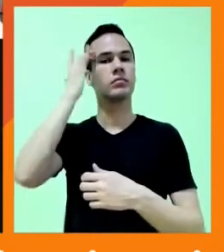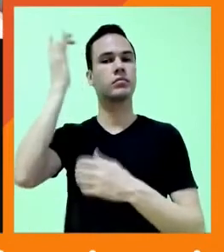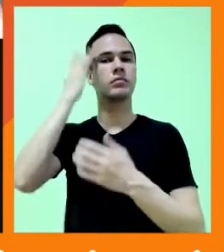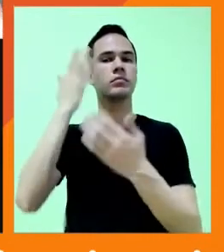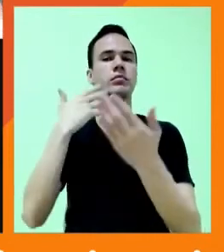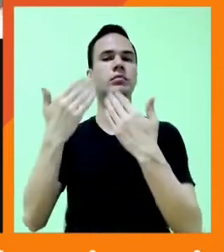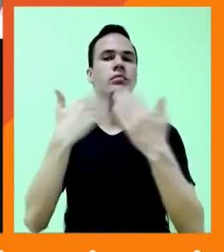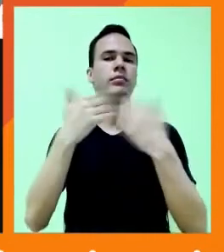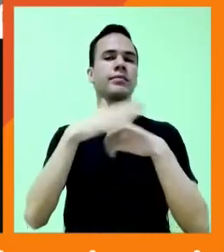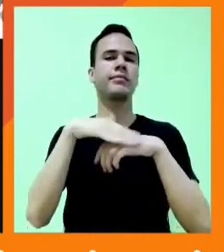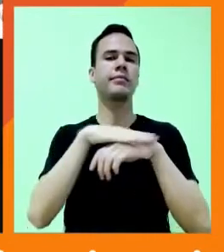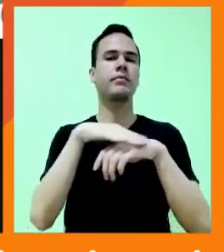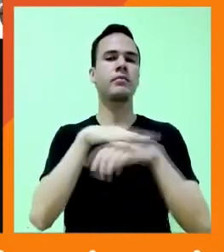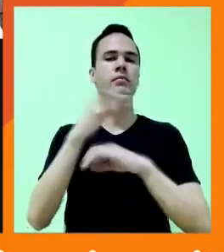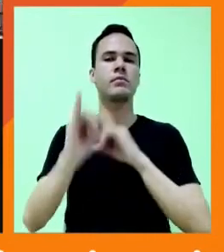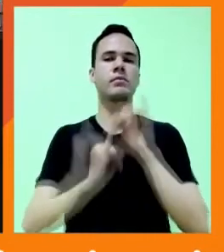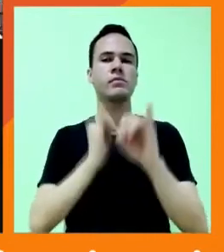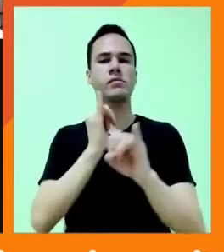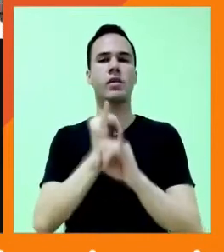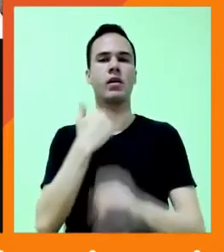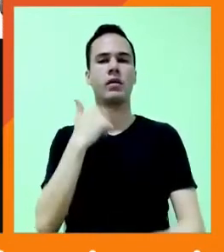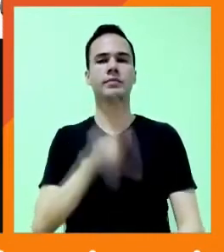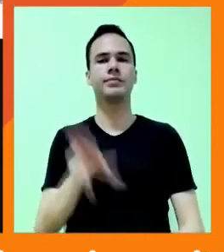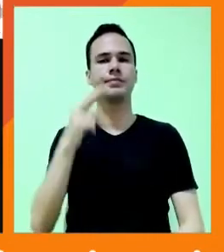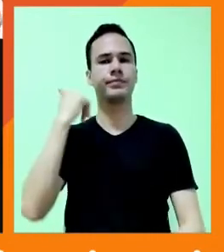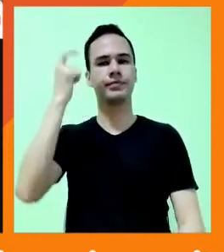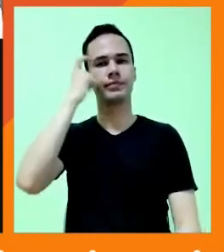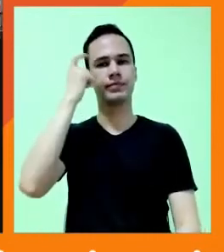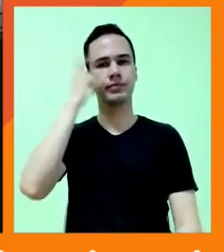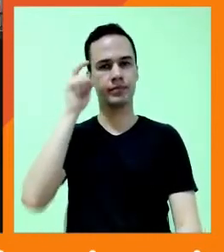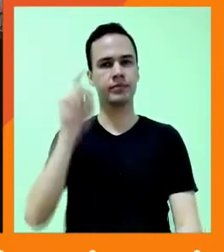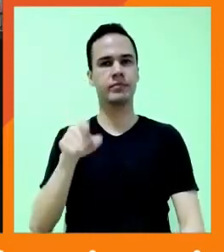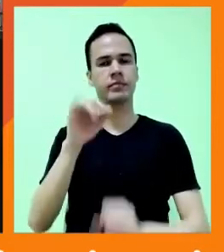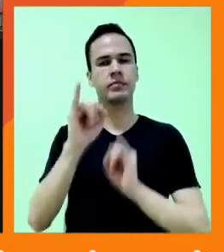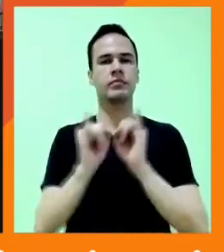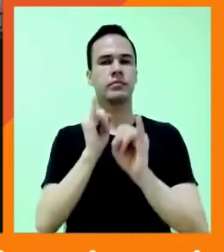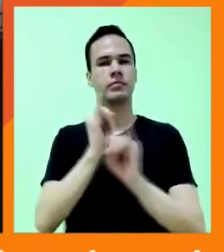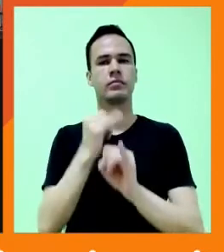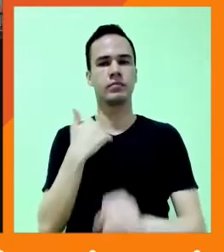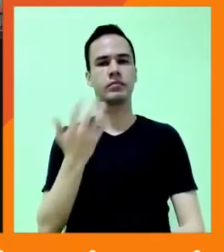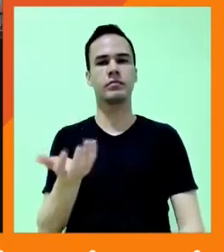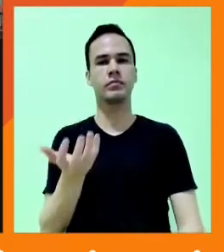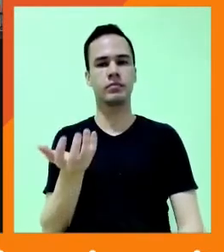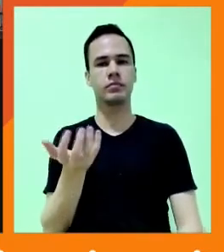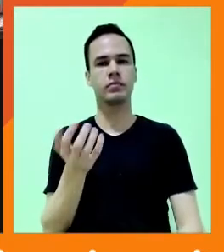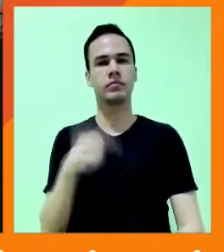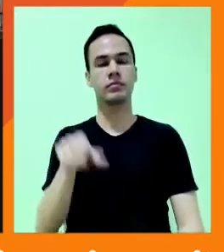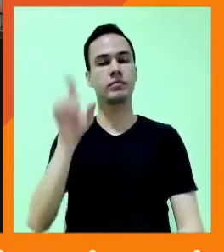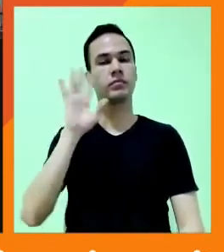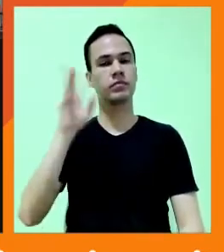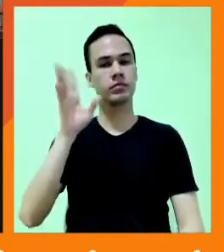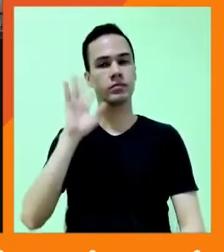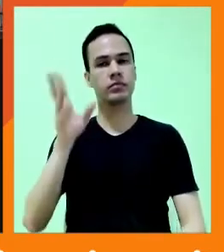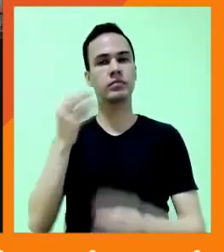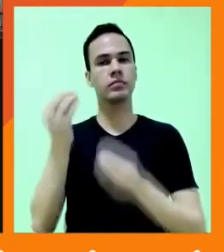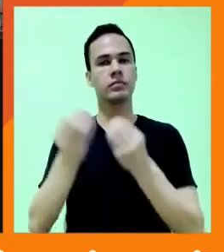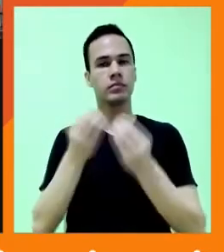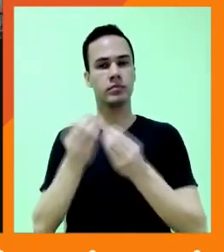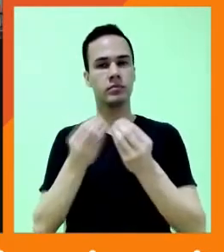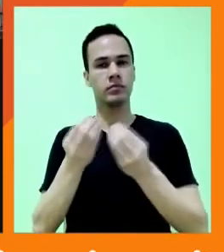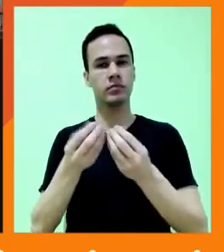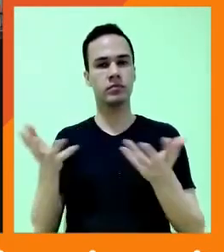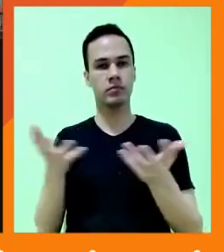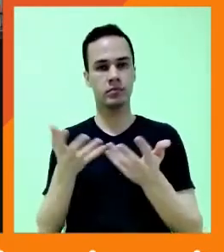internet enquanto a gente pensa na internet, nessa internet que a gente quer. Enquanto a gente pensa sobre como é que a gente está nesse mercado.